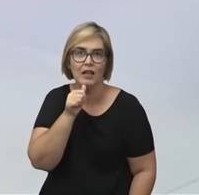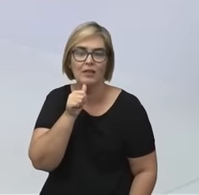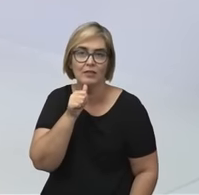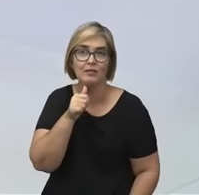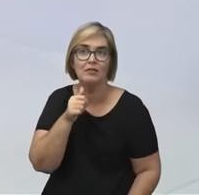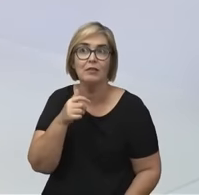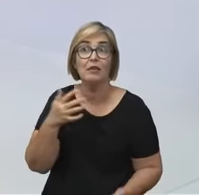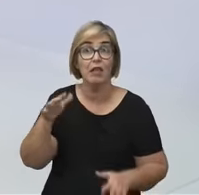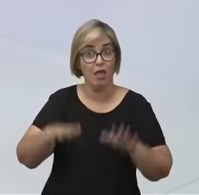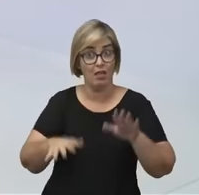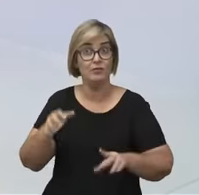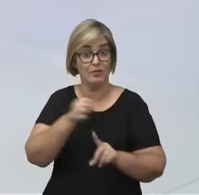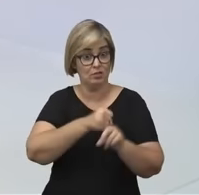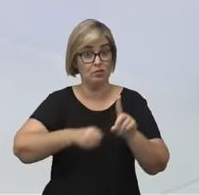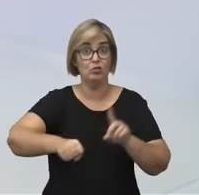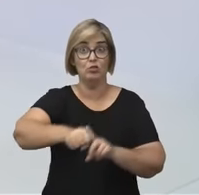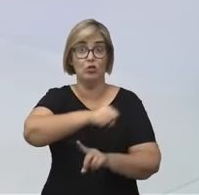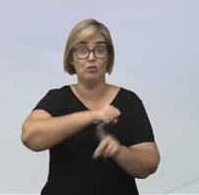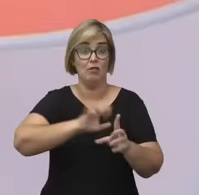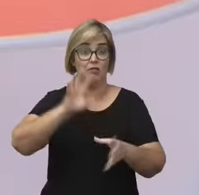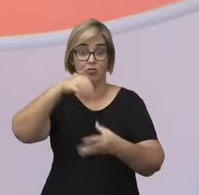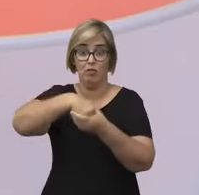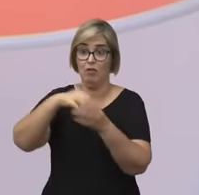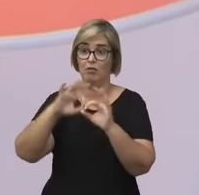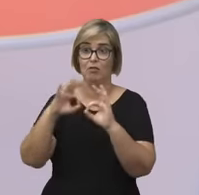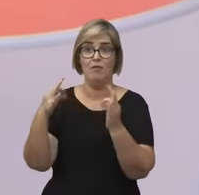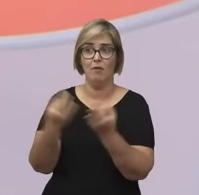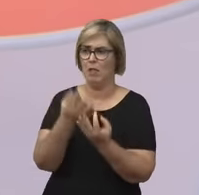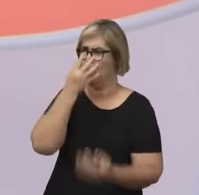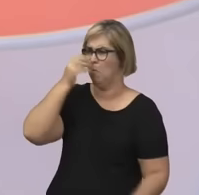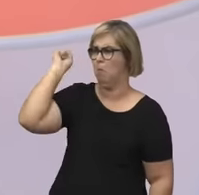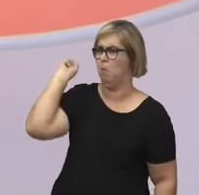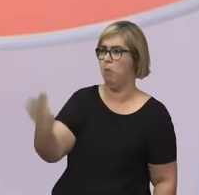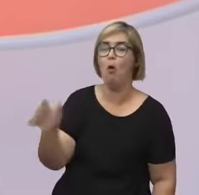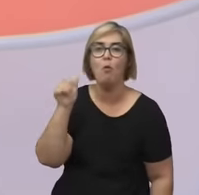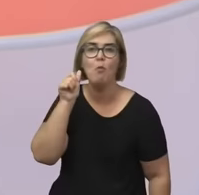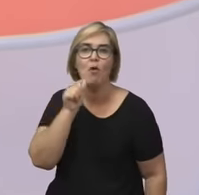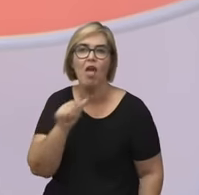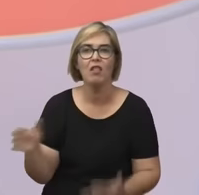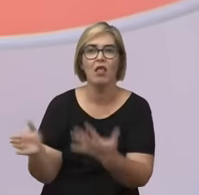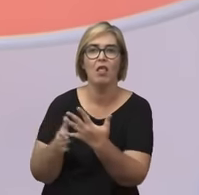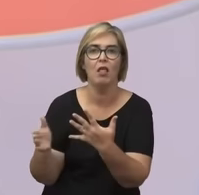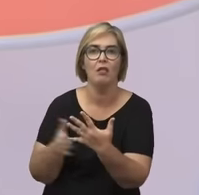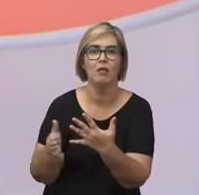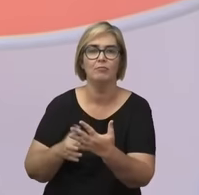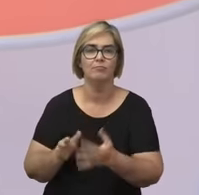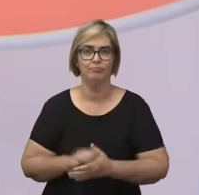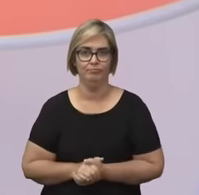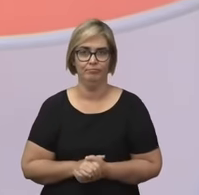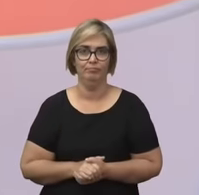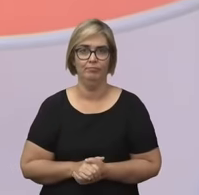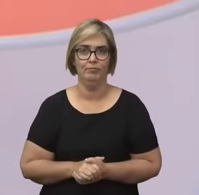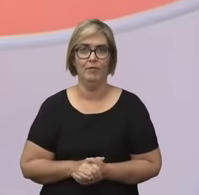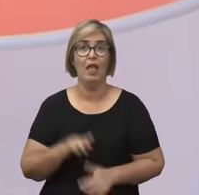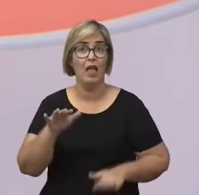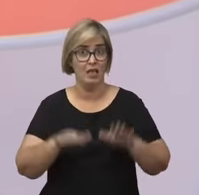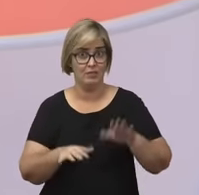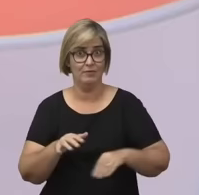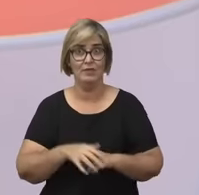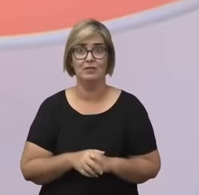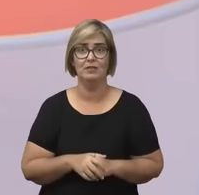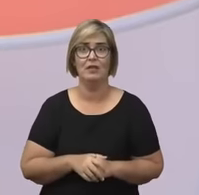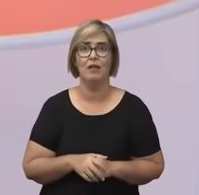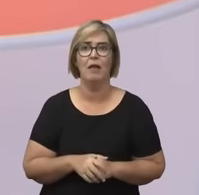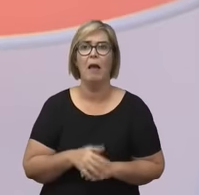plena sociedade familiar. Em vez de pais de família mandarem ensinar suas filhas a cozer,